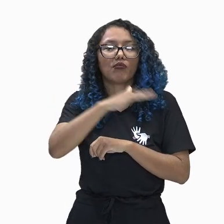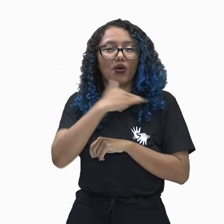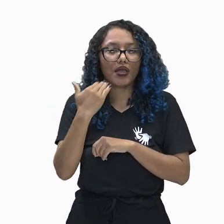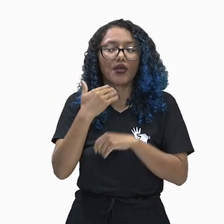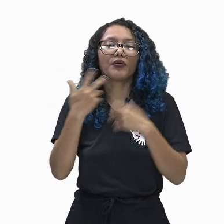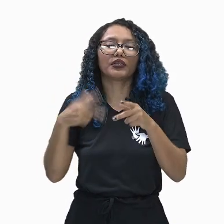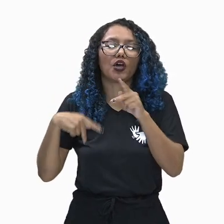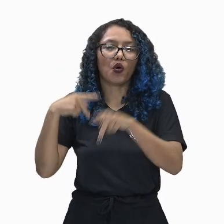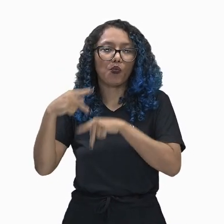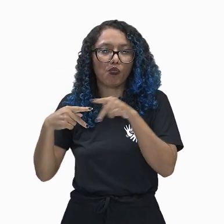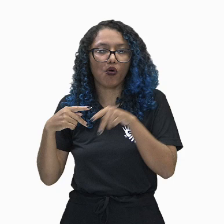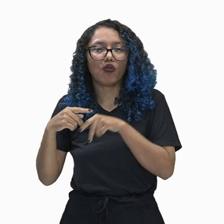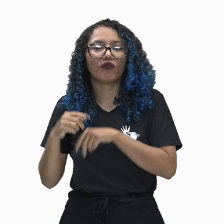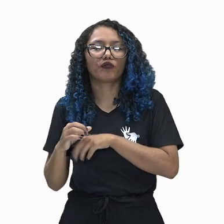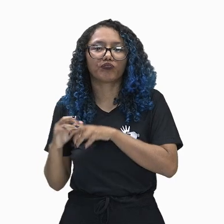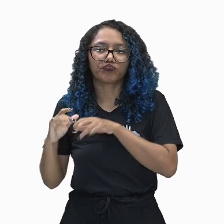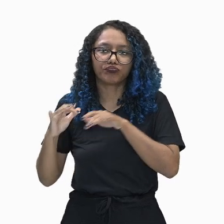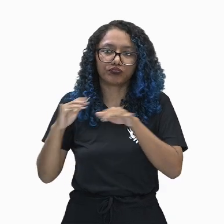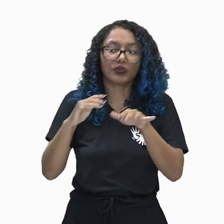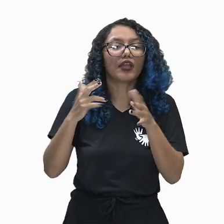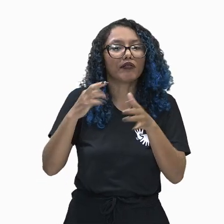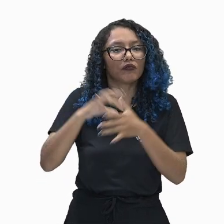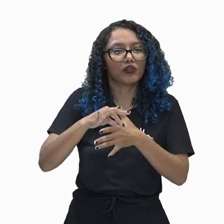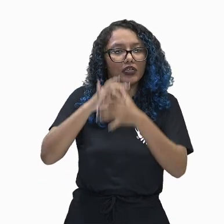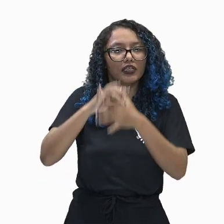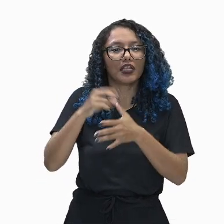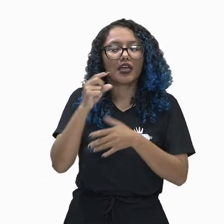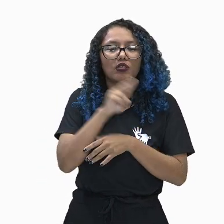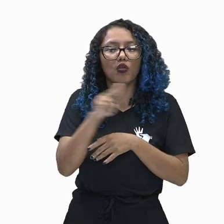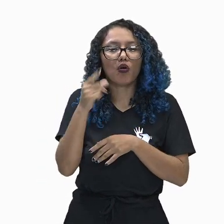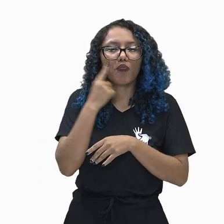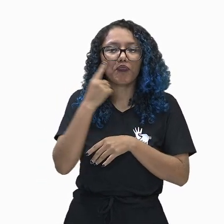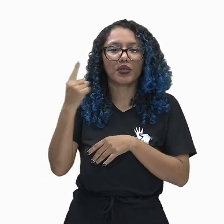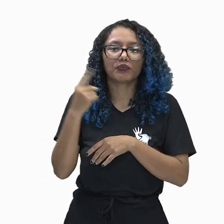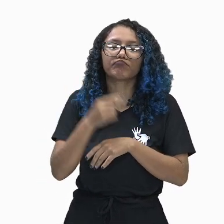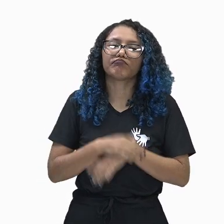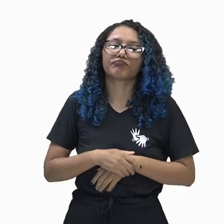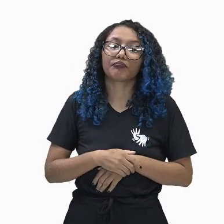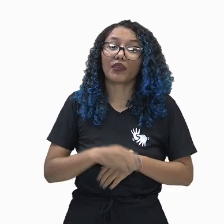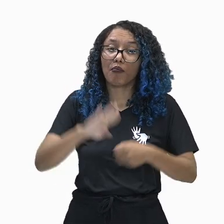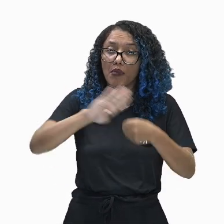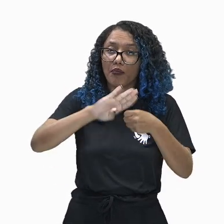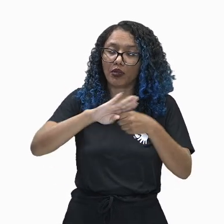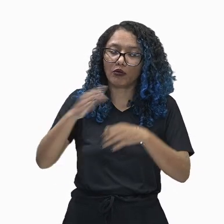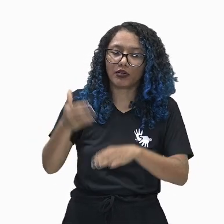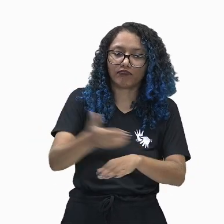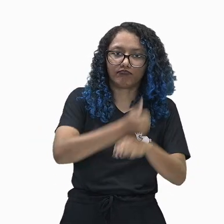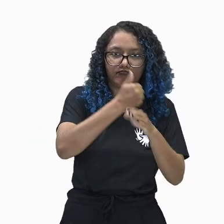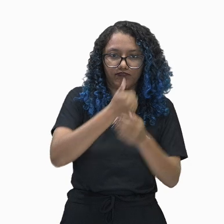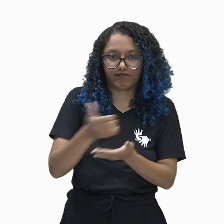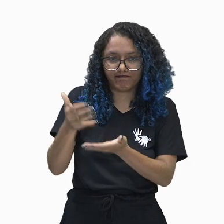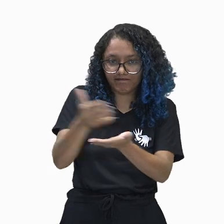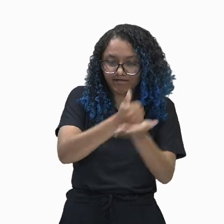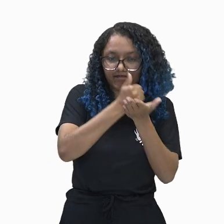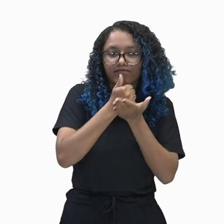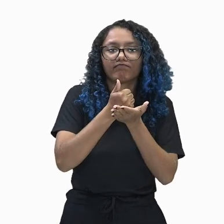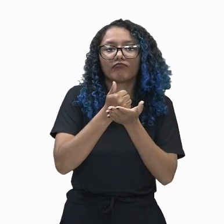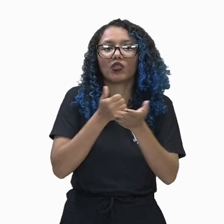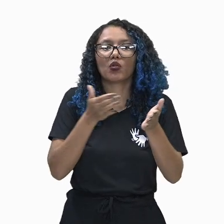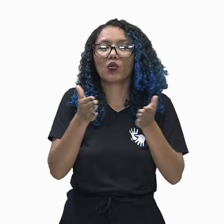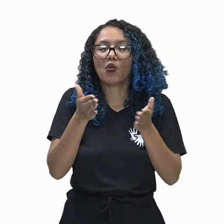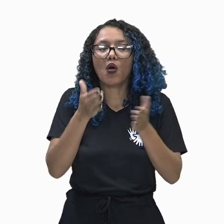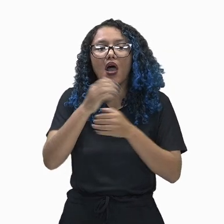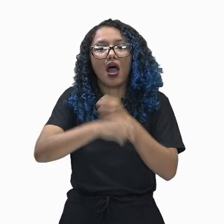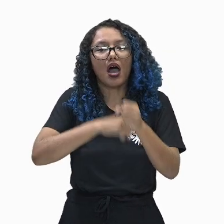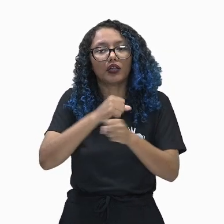liderados por Nabopolassar conseguiram tomar a cidade da Babilônia em 626 a